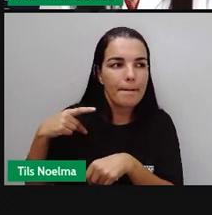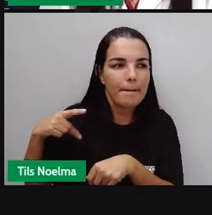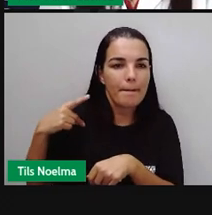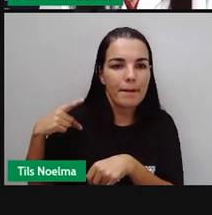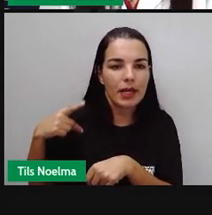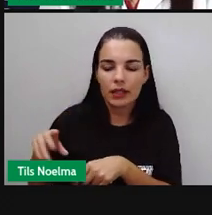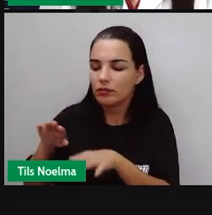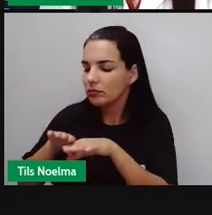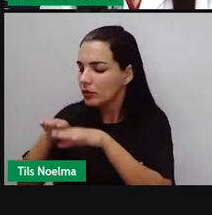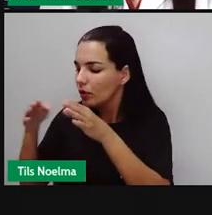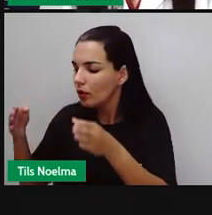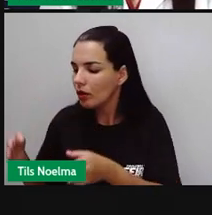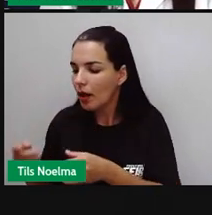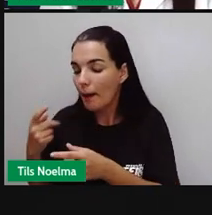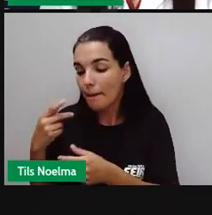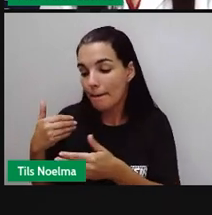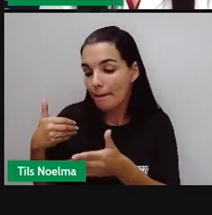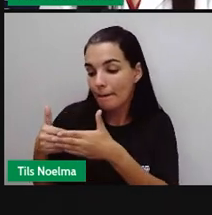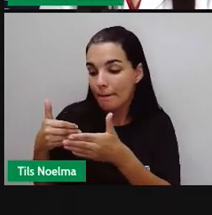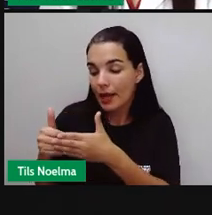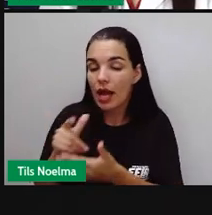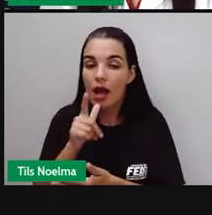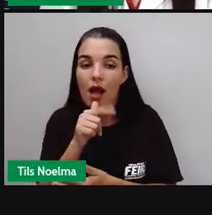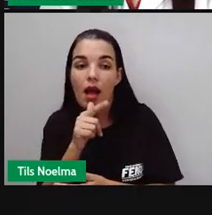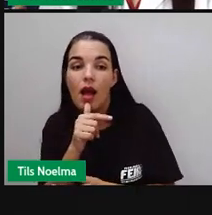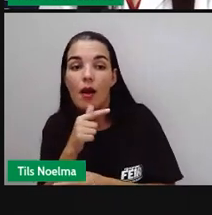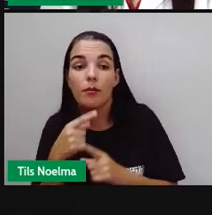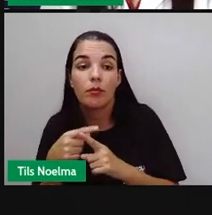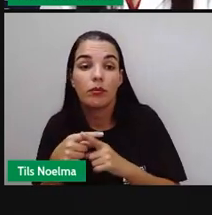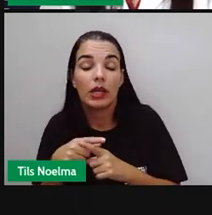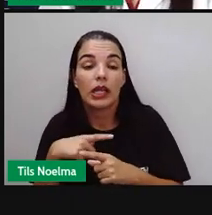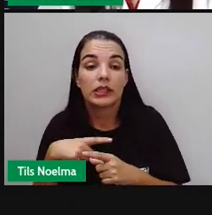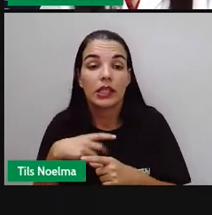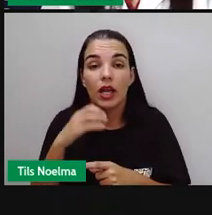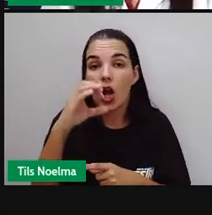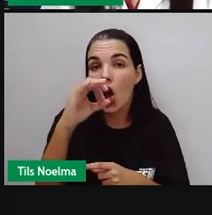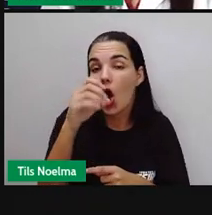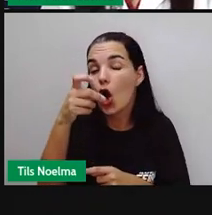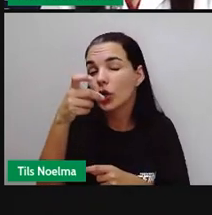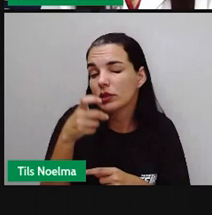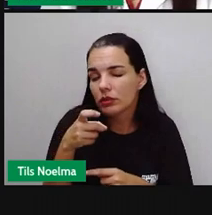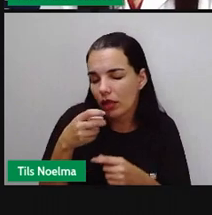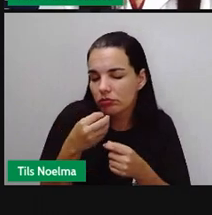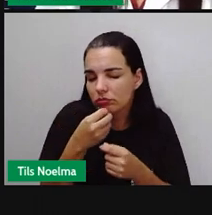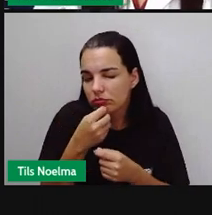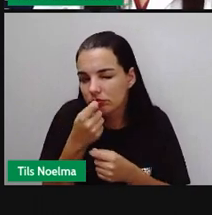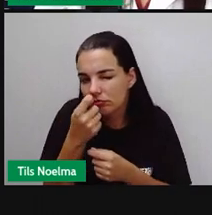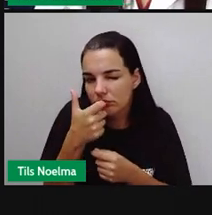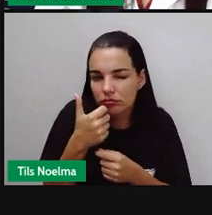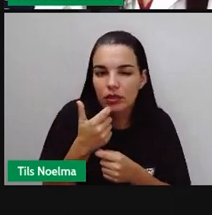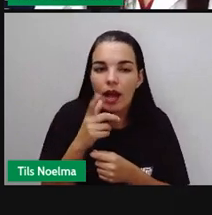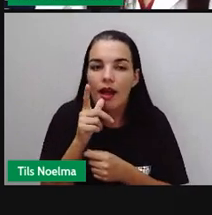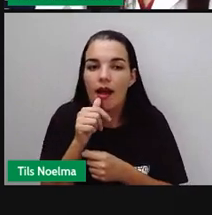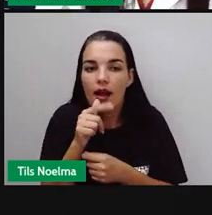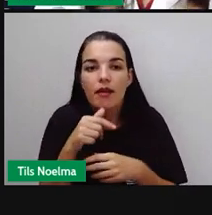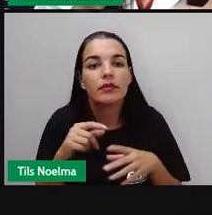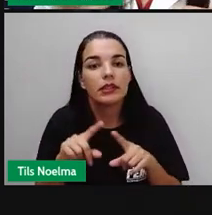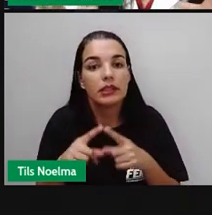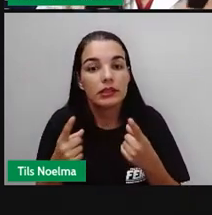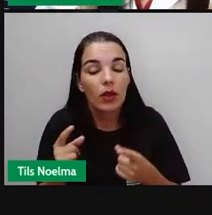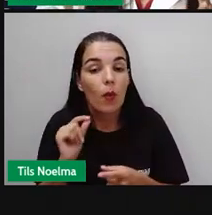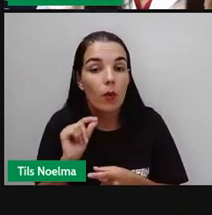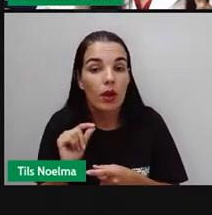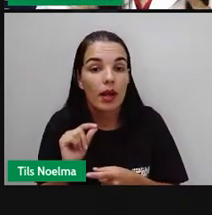a presença de água próxima, porque essa fermentação, ela ocorre próxima à umidade, né? E